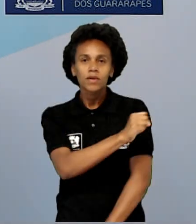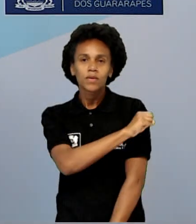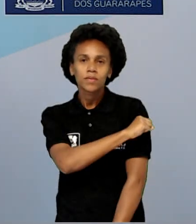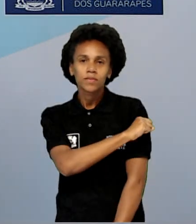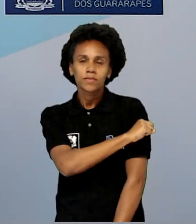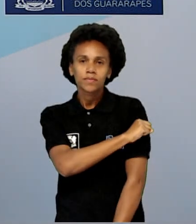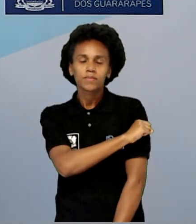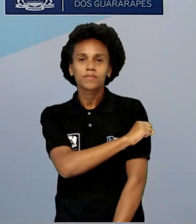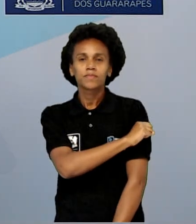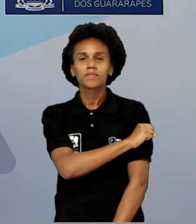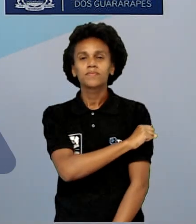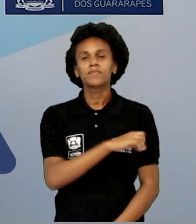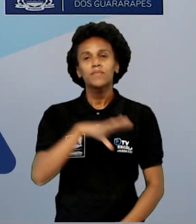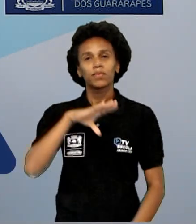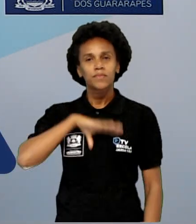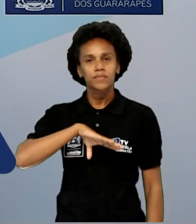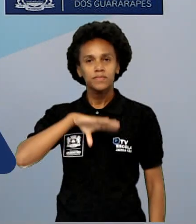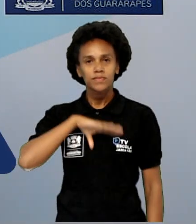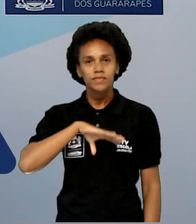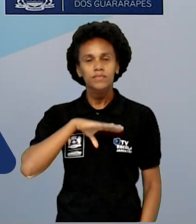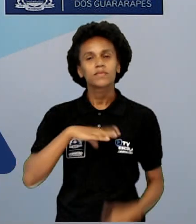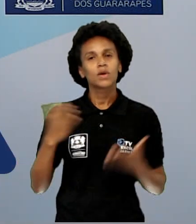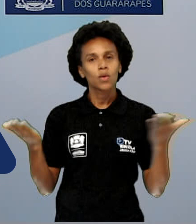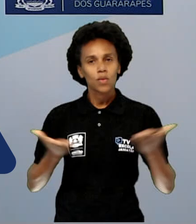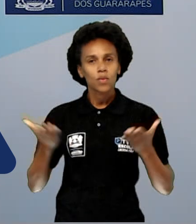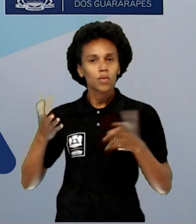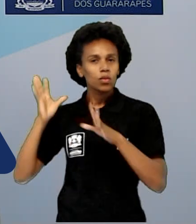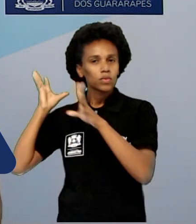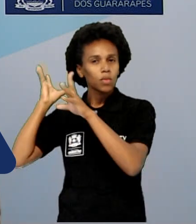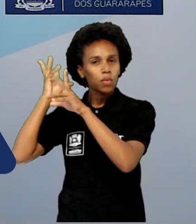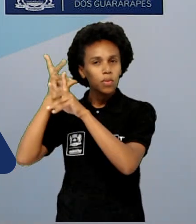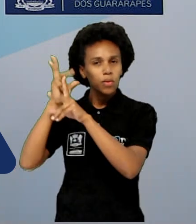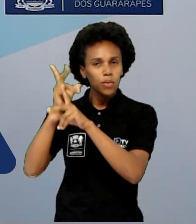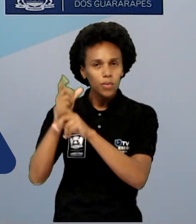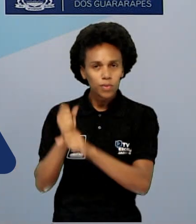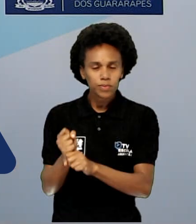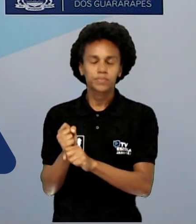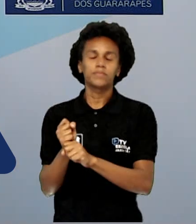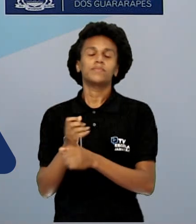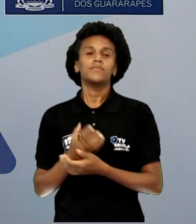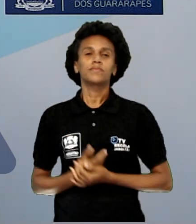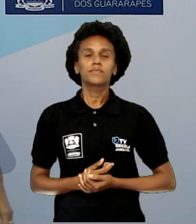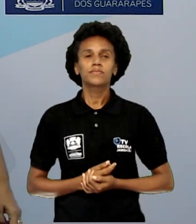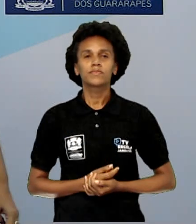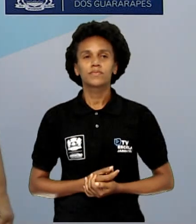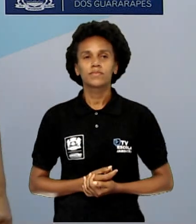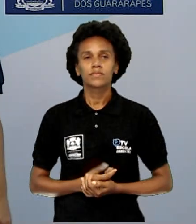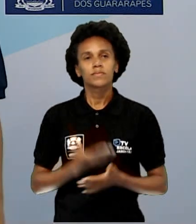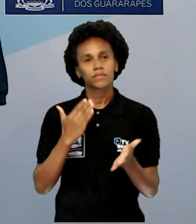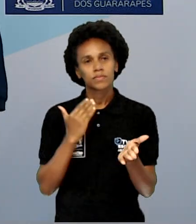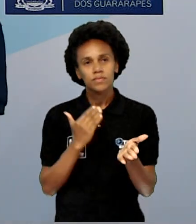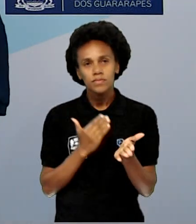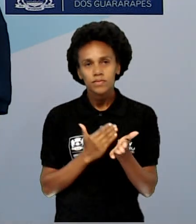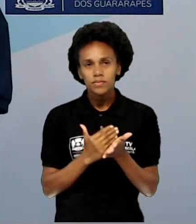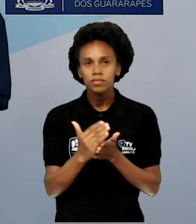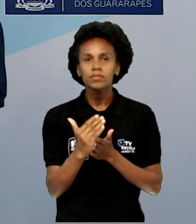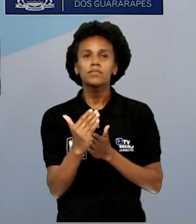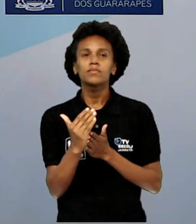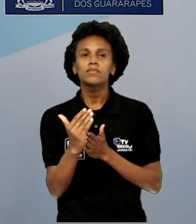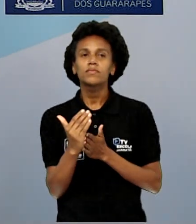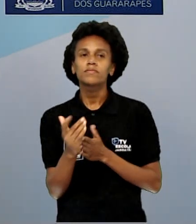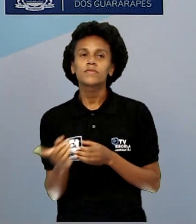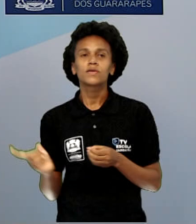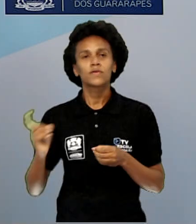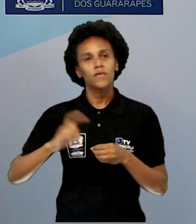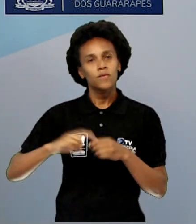E hoje nós vamos fazer a revisão de tudo que foi estudado, ok? Vamos lá, iniciando com a retomada da hora